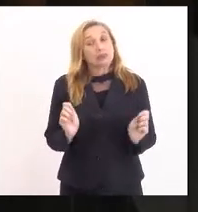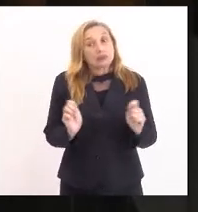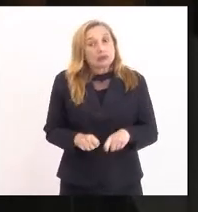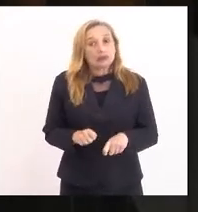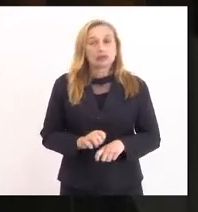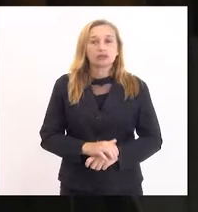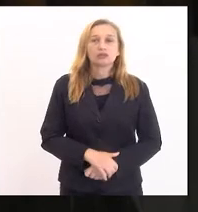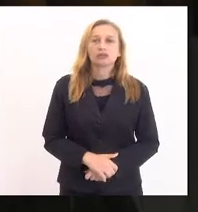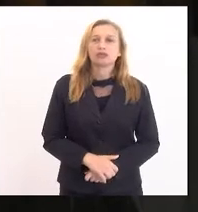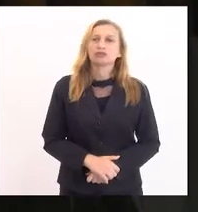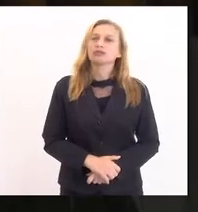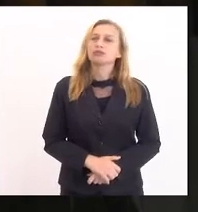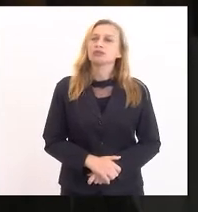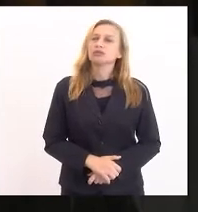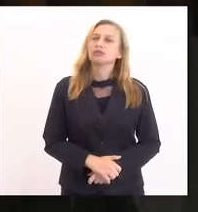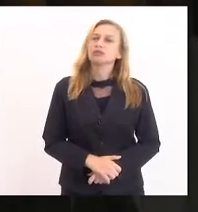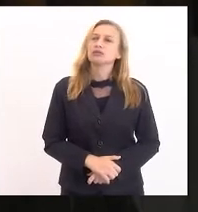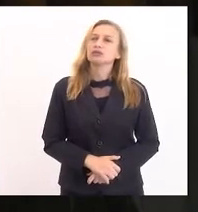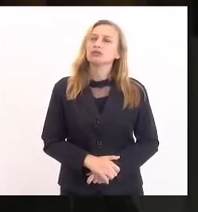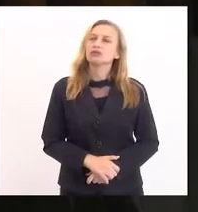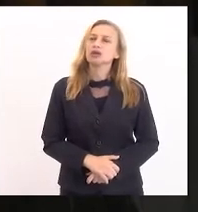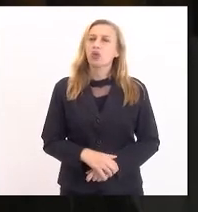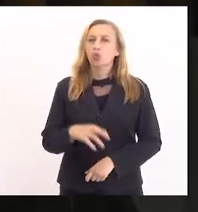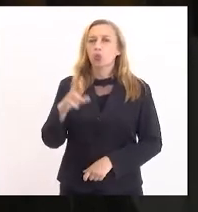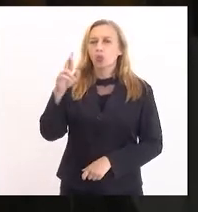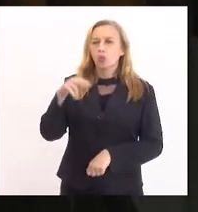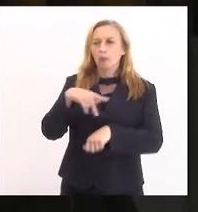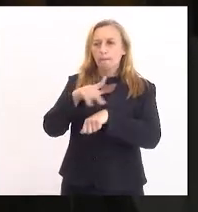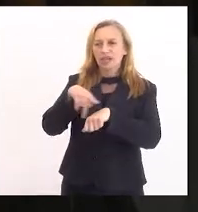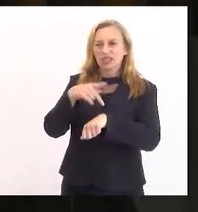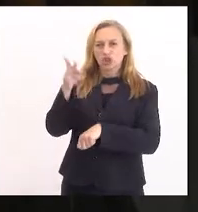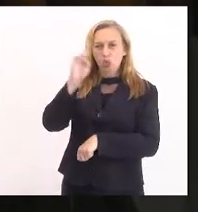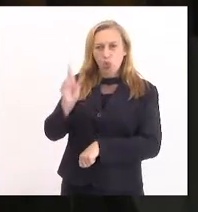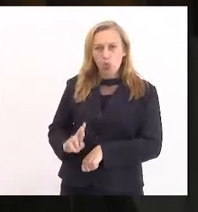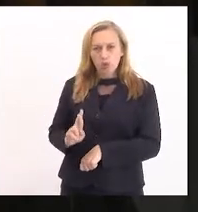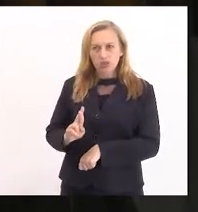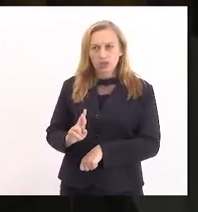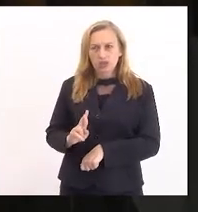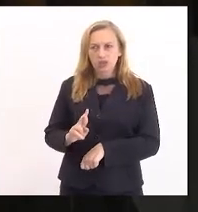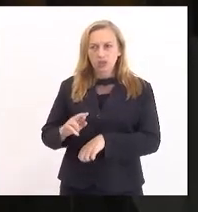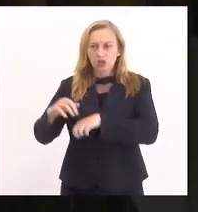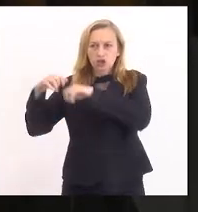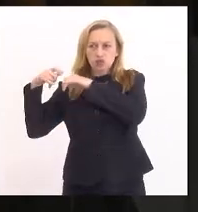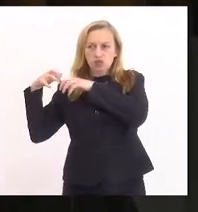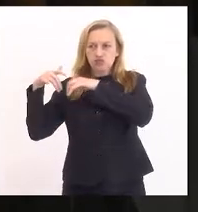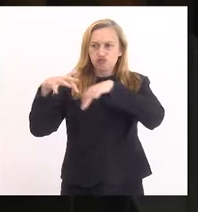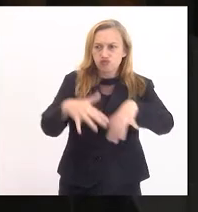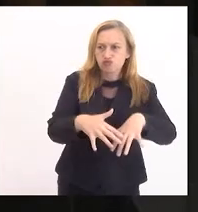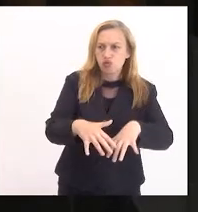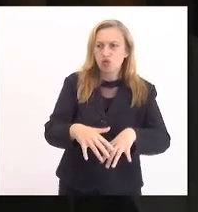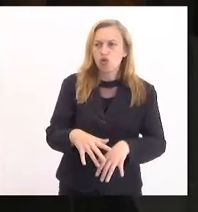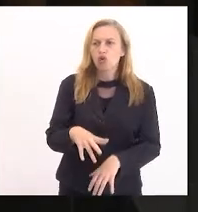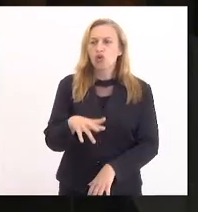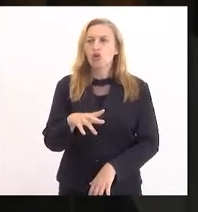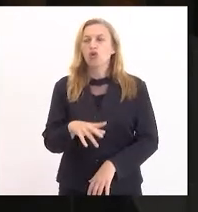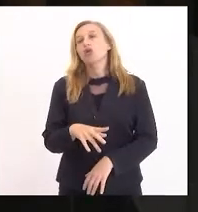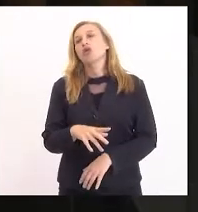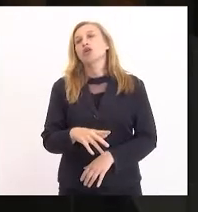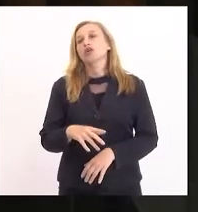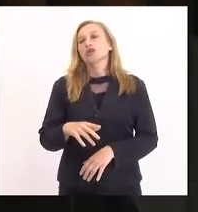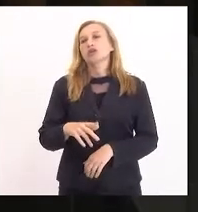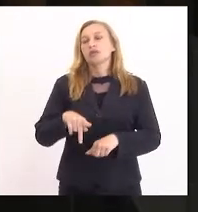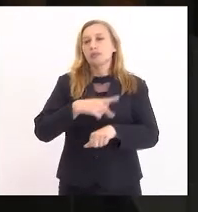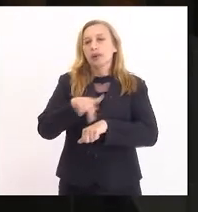da Rússia invadir a Ucrânia, visto